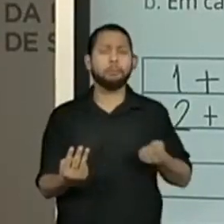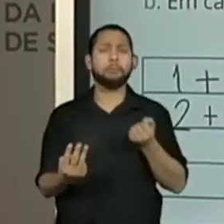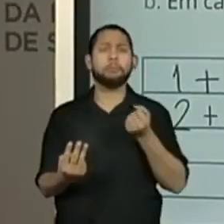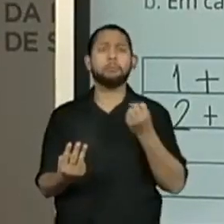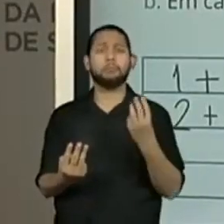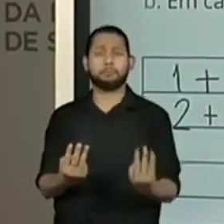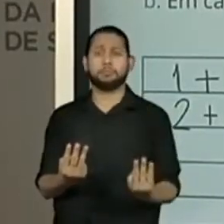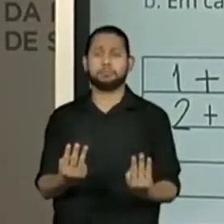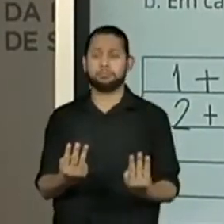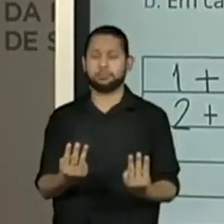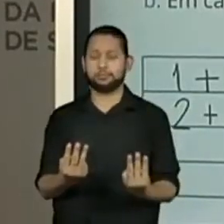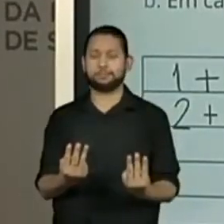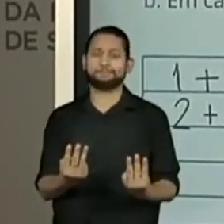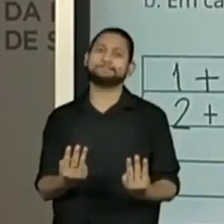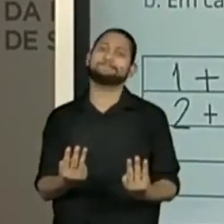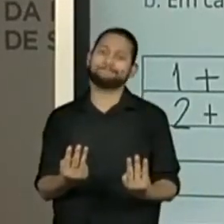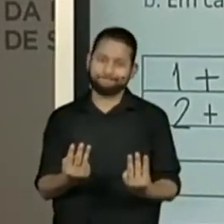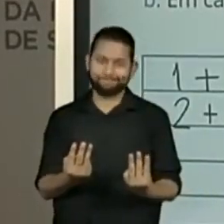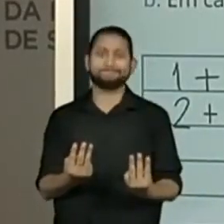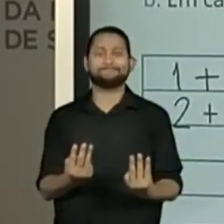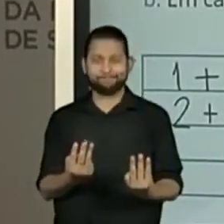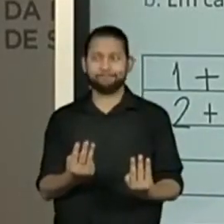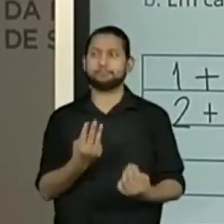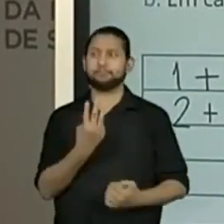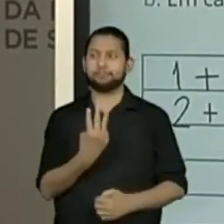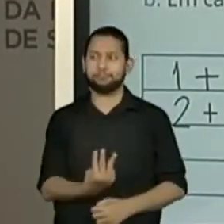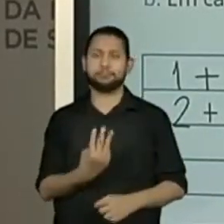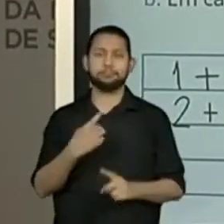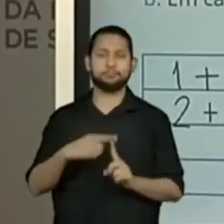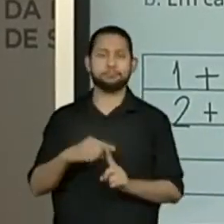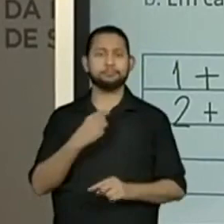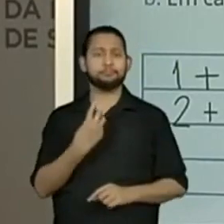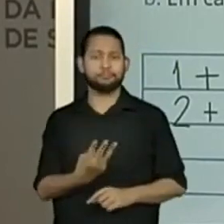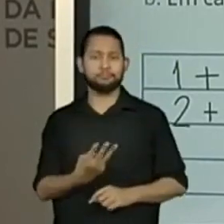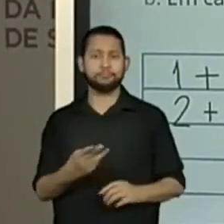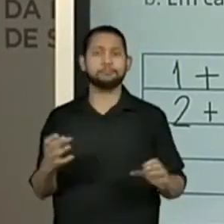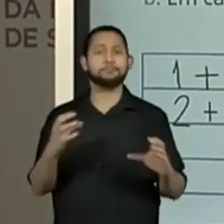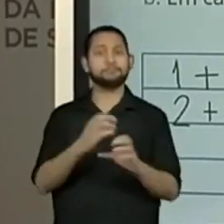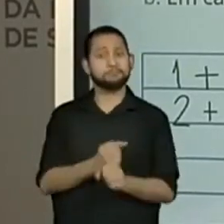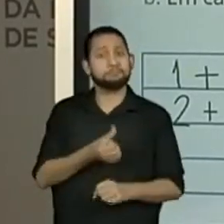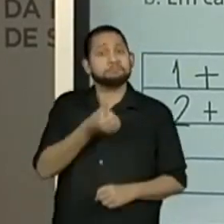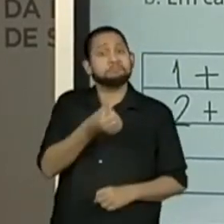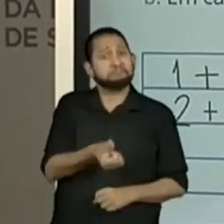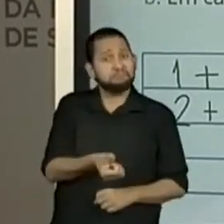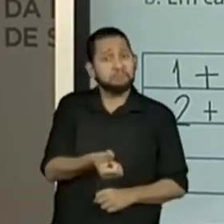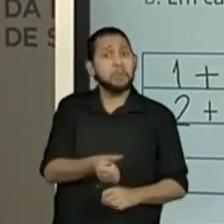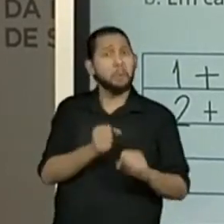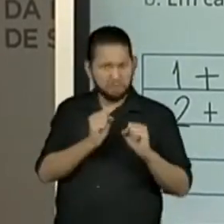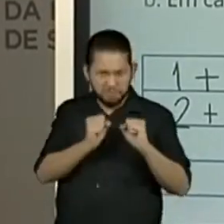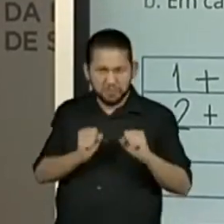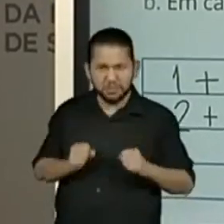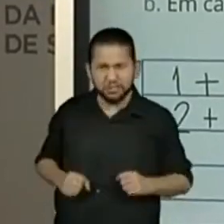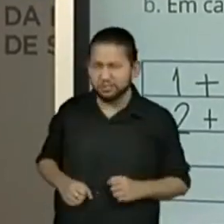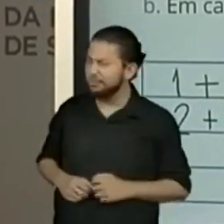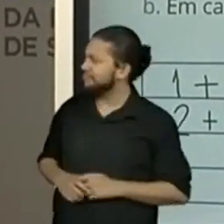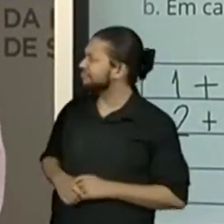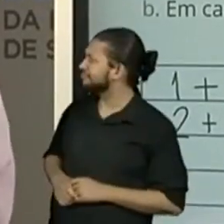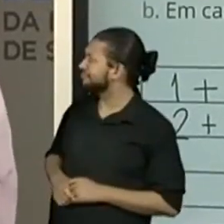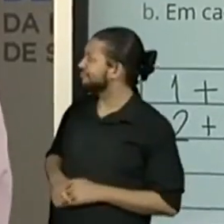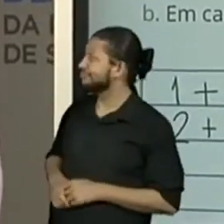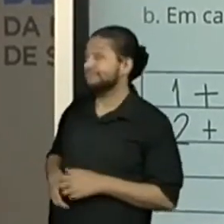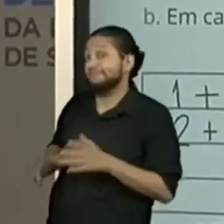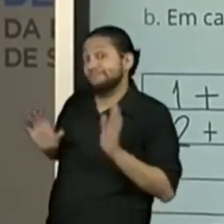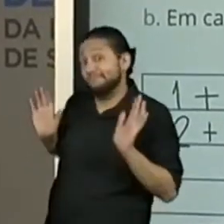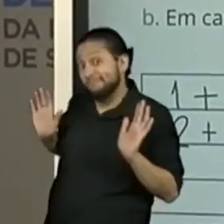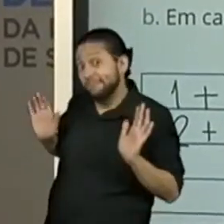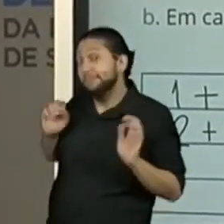com a face 3 também, não é uma possibilidade do Alain se dar bem? Temos